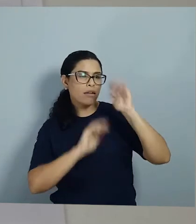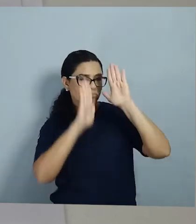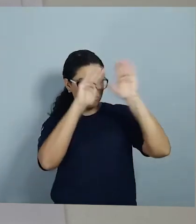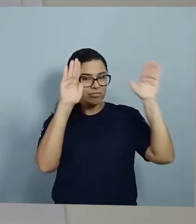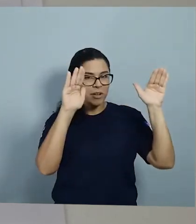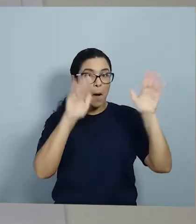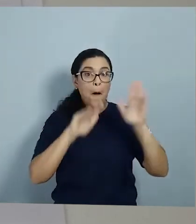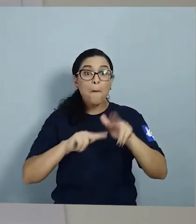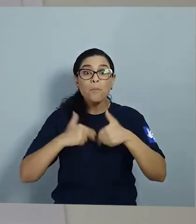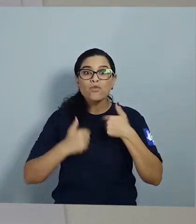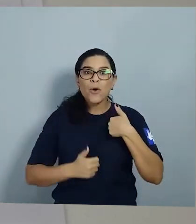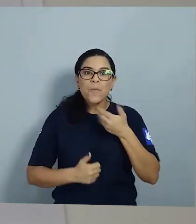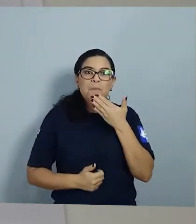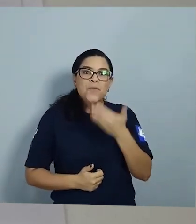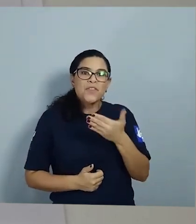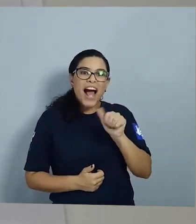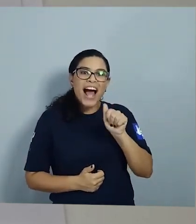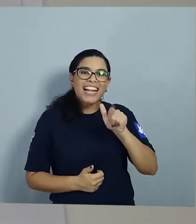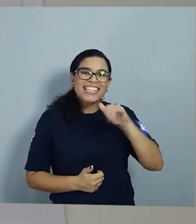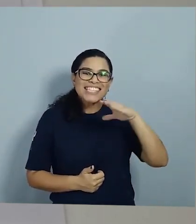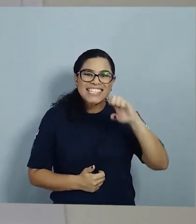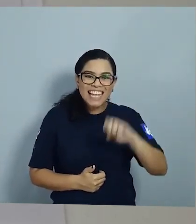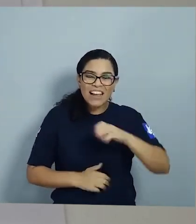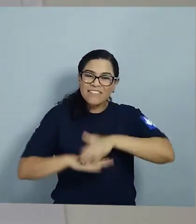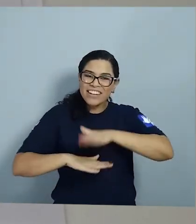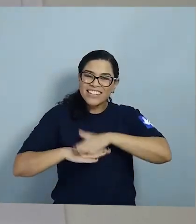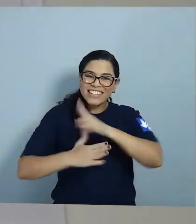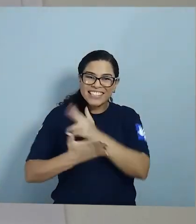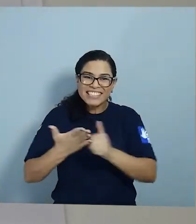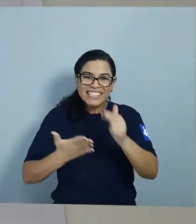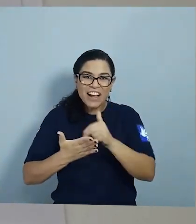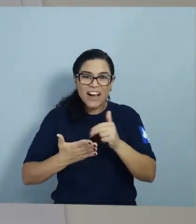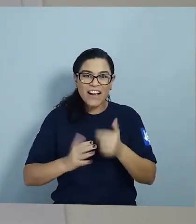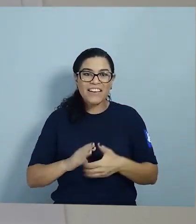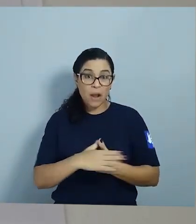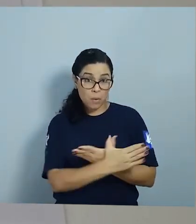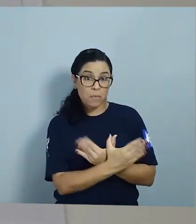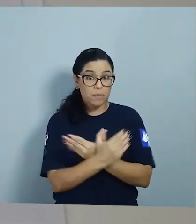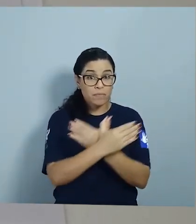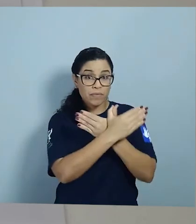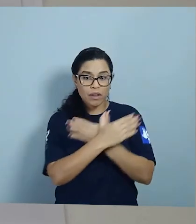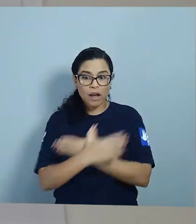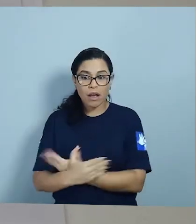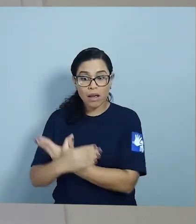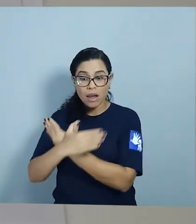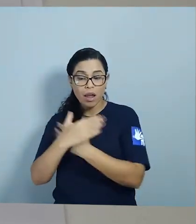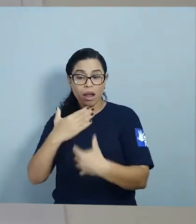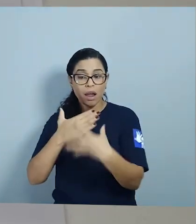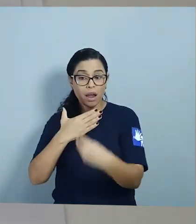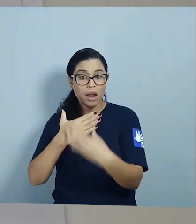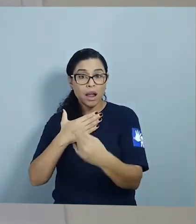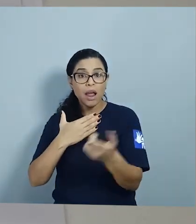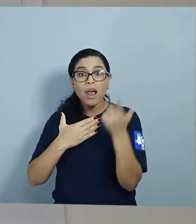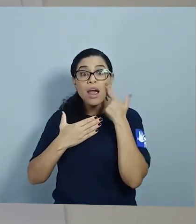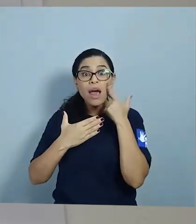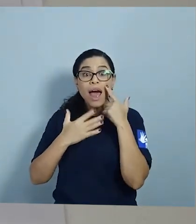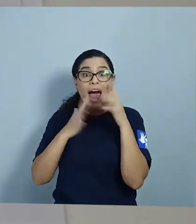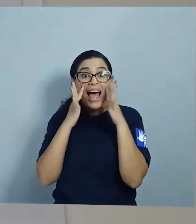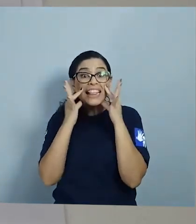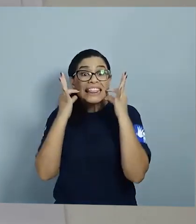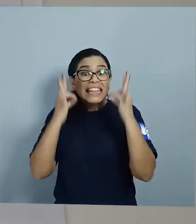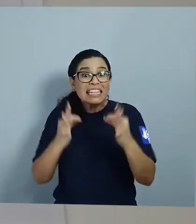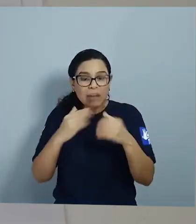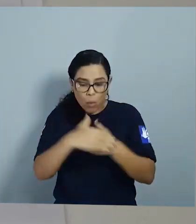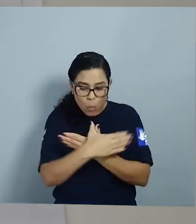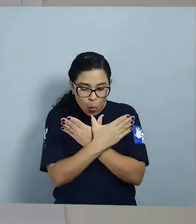os desenhos Olha só a borboleta que ela fez E olha a mariposa! Ela prestou atenção, inclusive, no formato da antena da